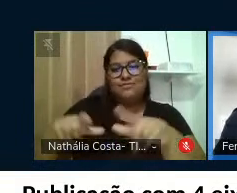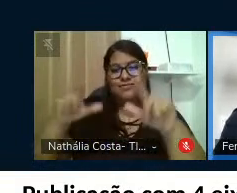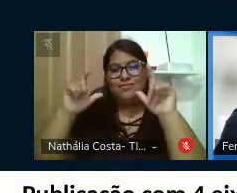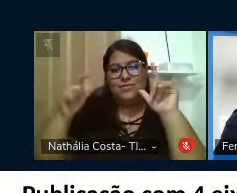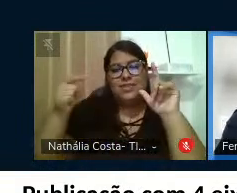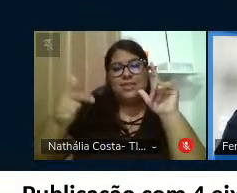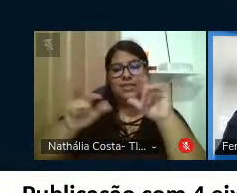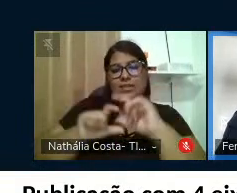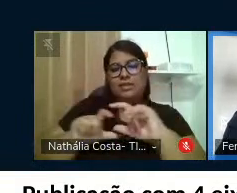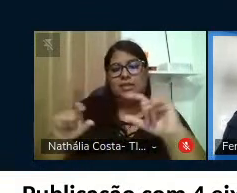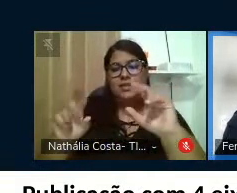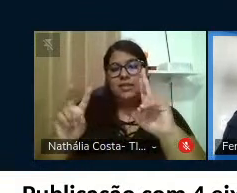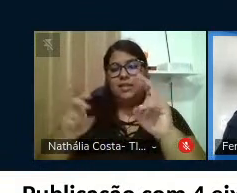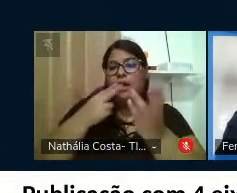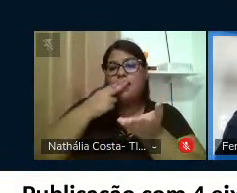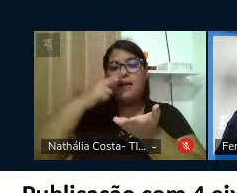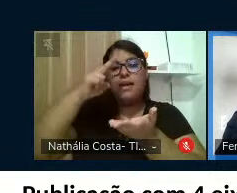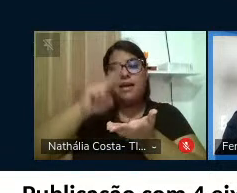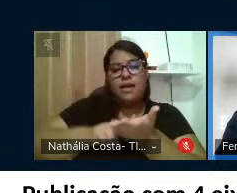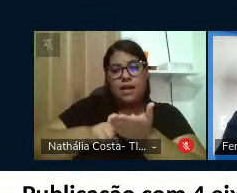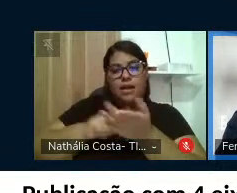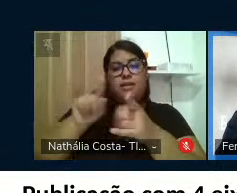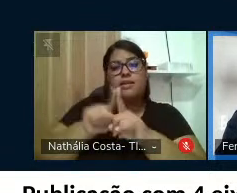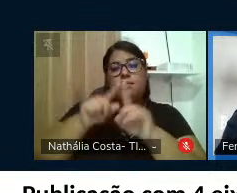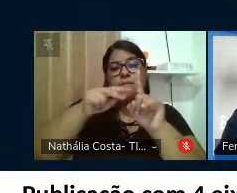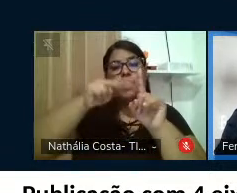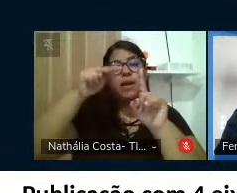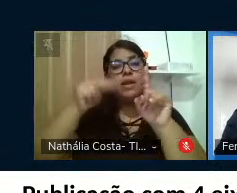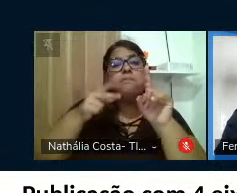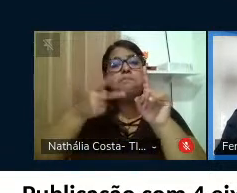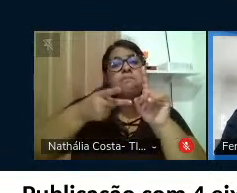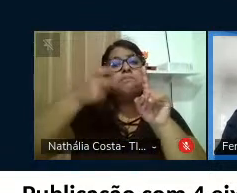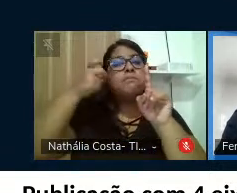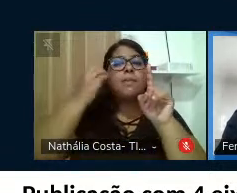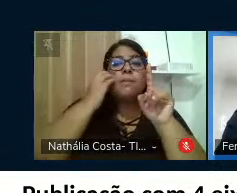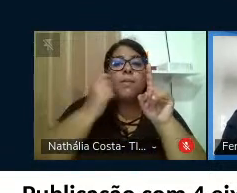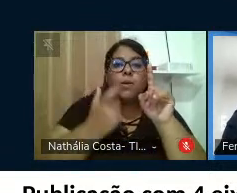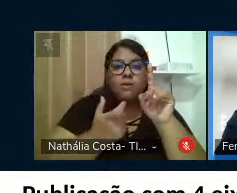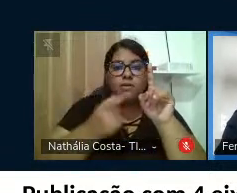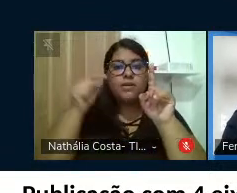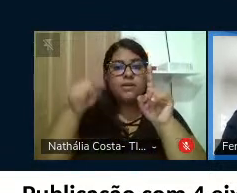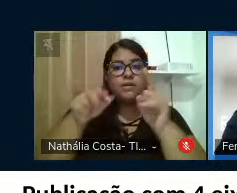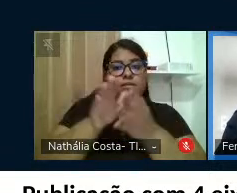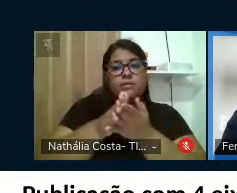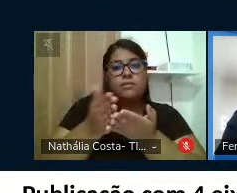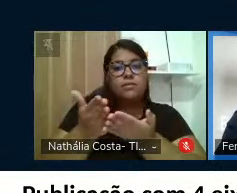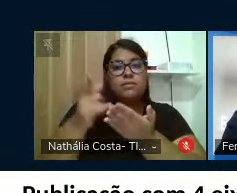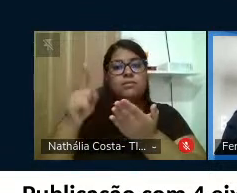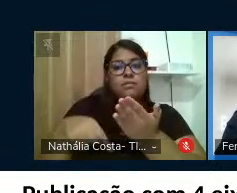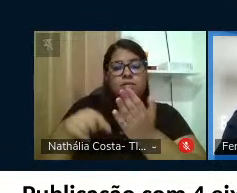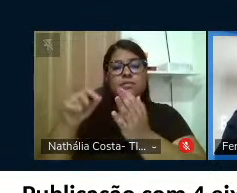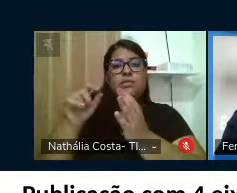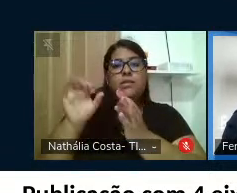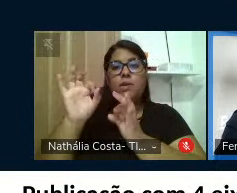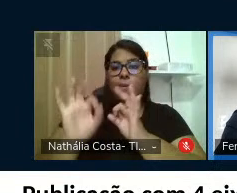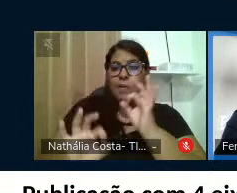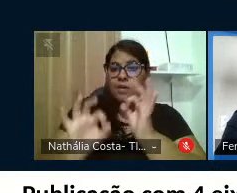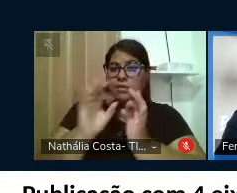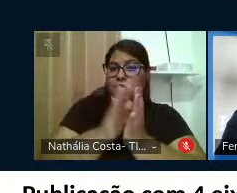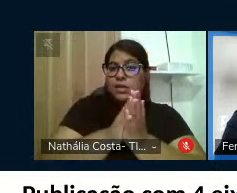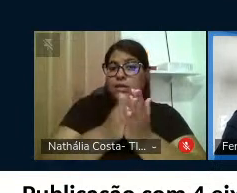das cartas a Paulo Freire e o olhar para Paulo Freire. Esse nosso livro é uma obra que visa também humanizar